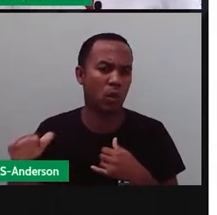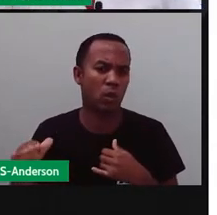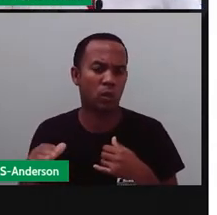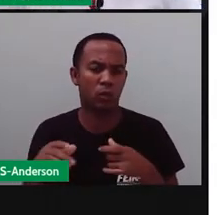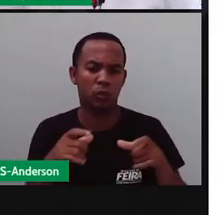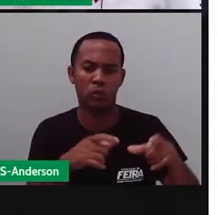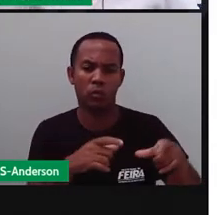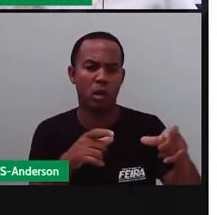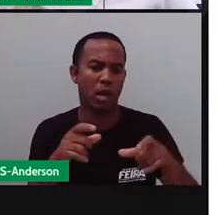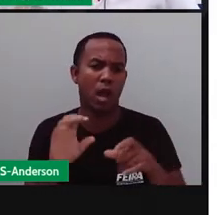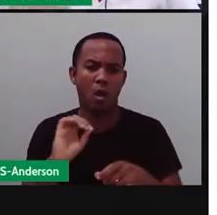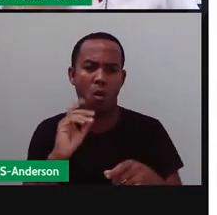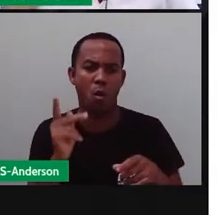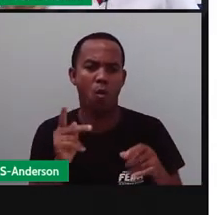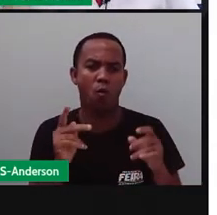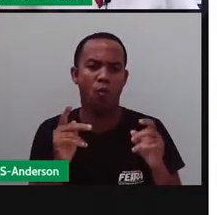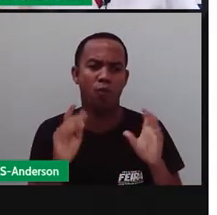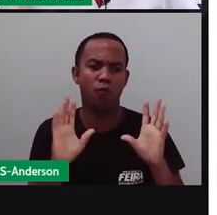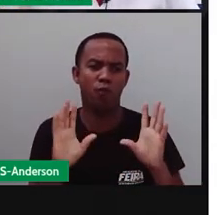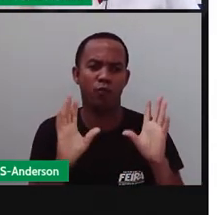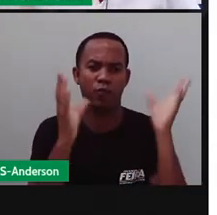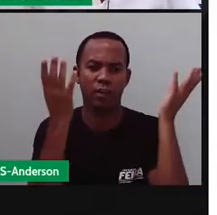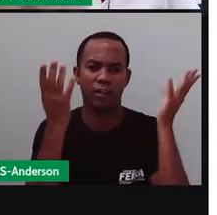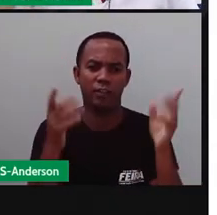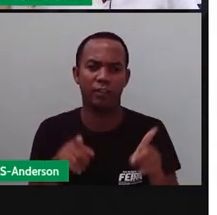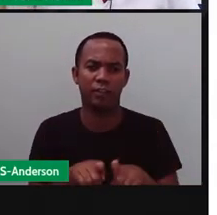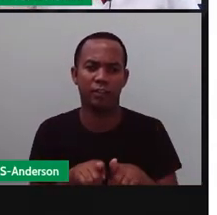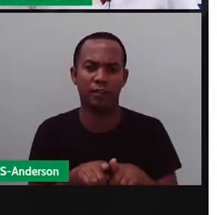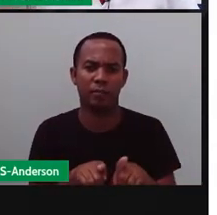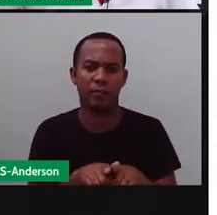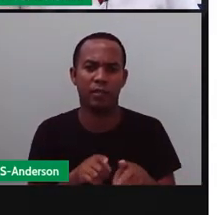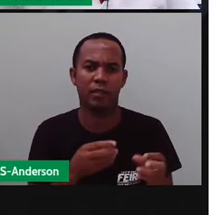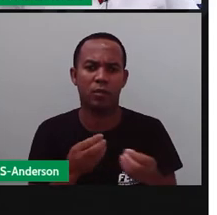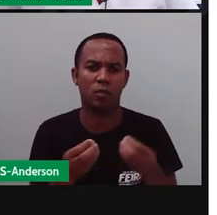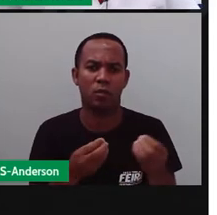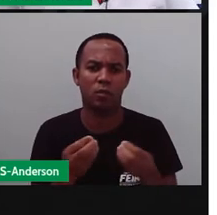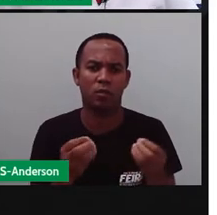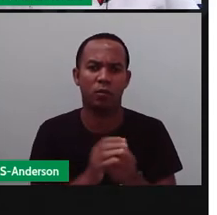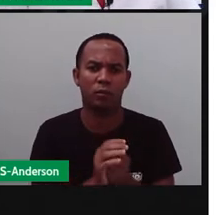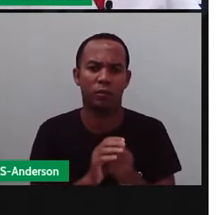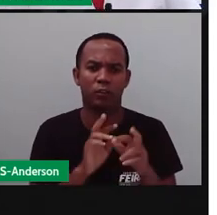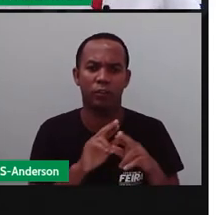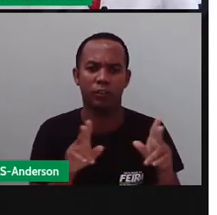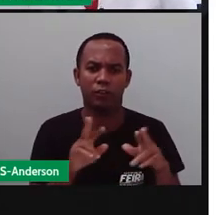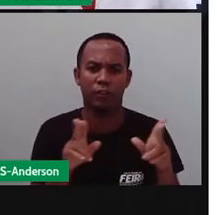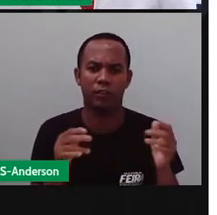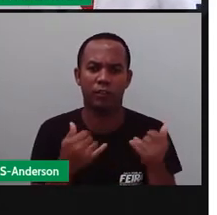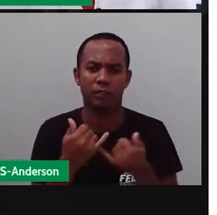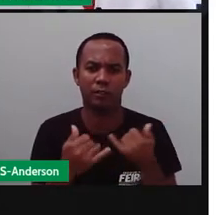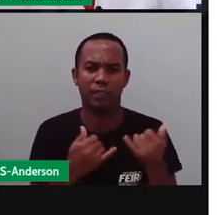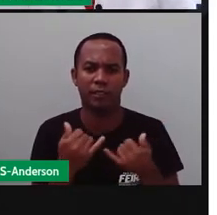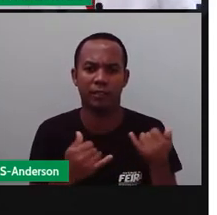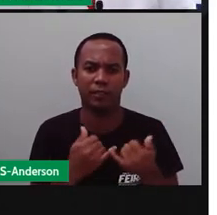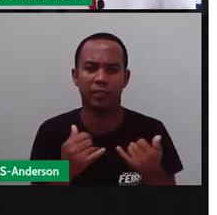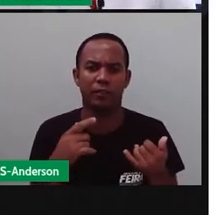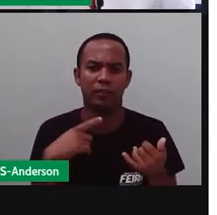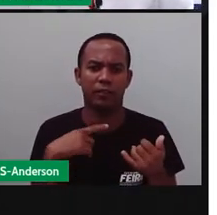algumas festas folclóricas, né? Existem aí várias e várias maneiras de se brincar de roda.